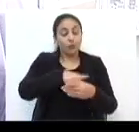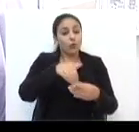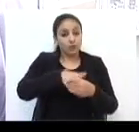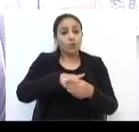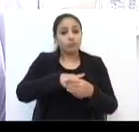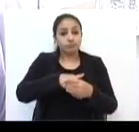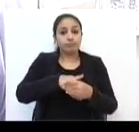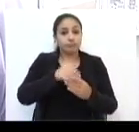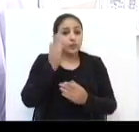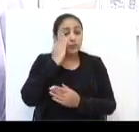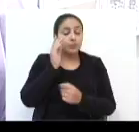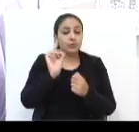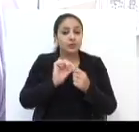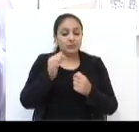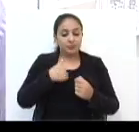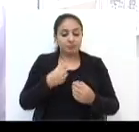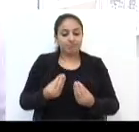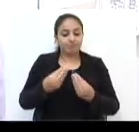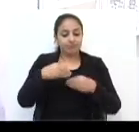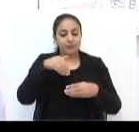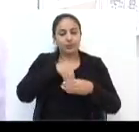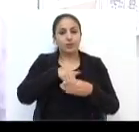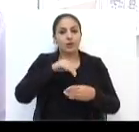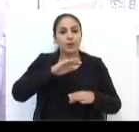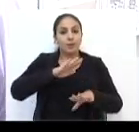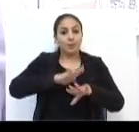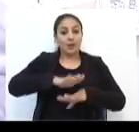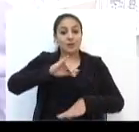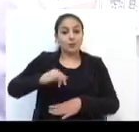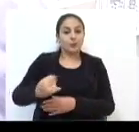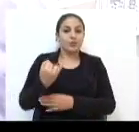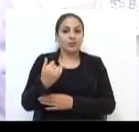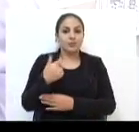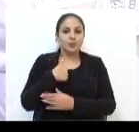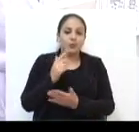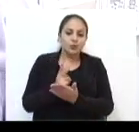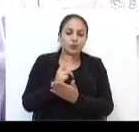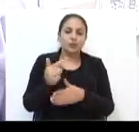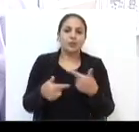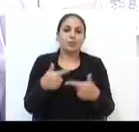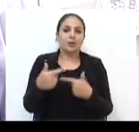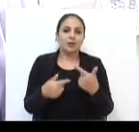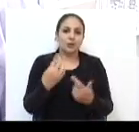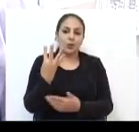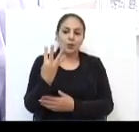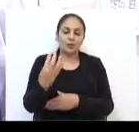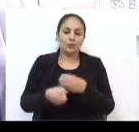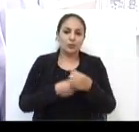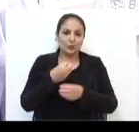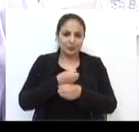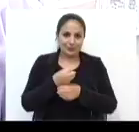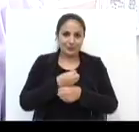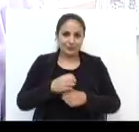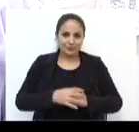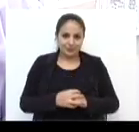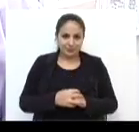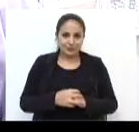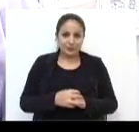conscientemente na minha pessoa, me dando mais uma oportunidade para eu continuar trabalhando nesses quatro anos. Como disse,